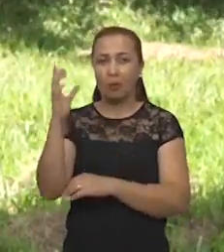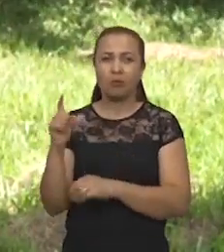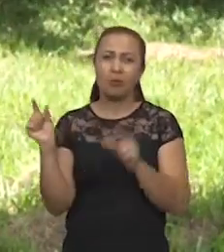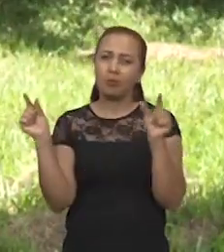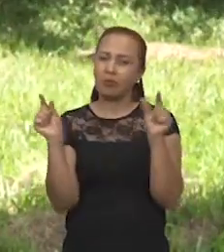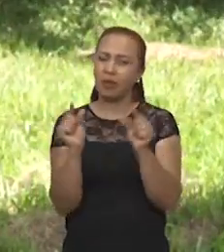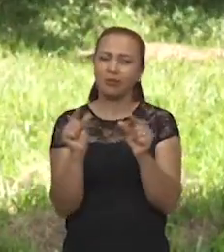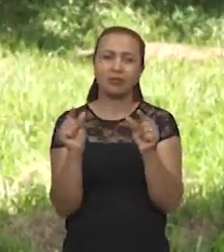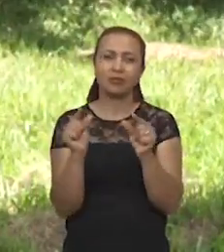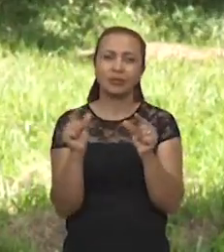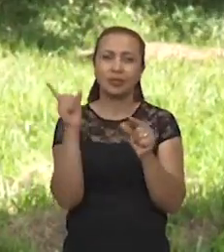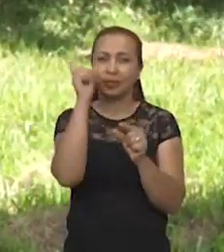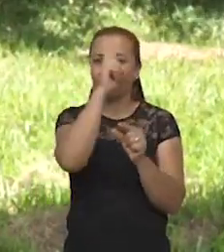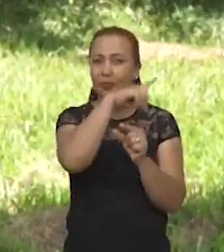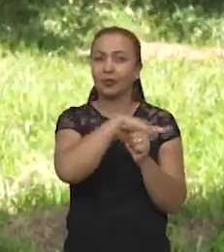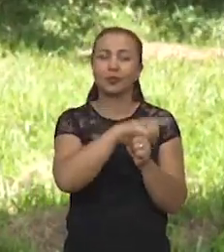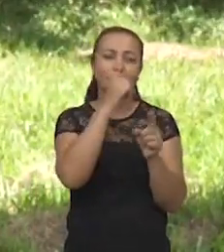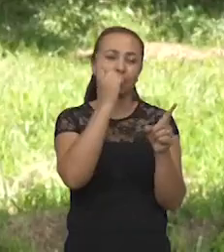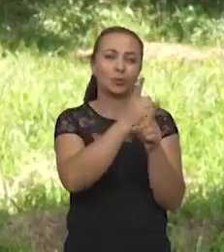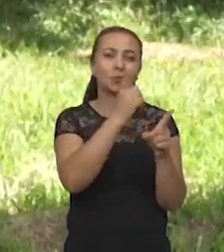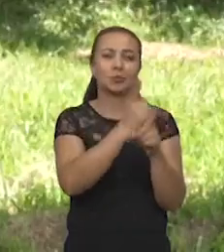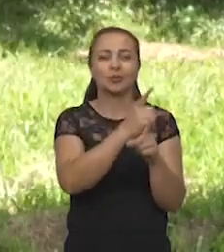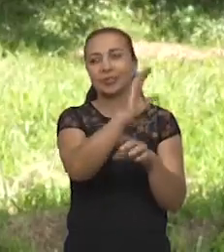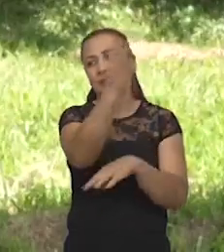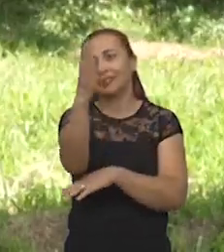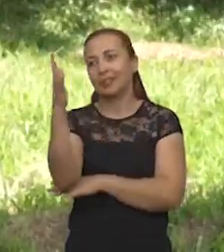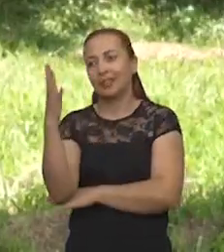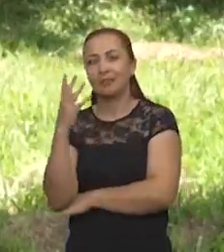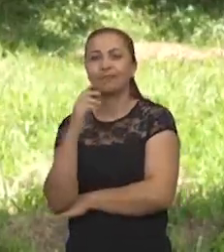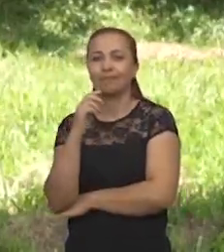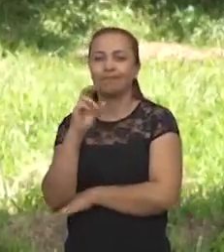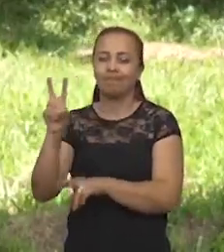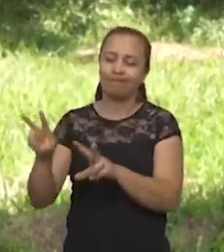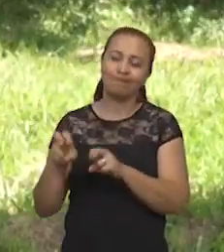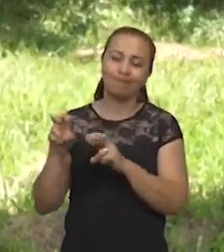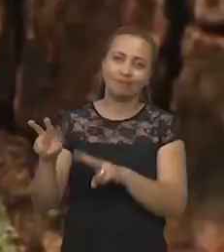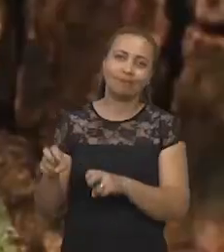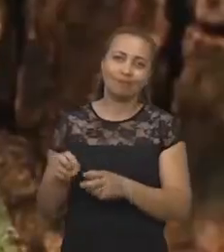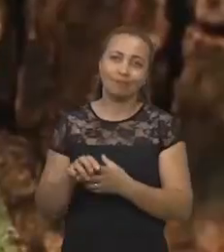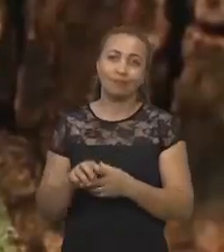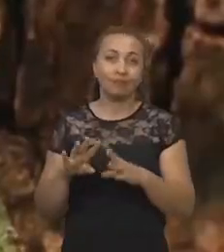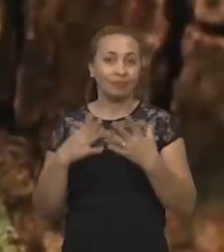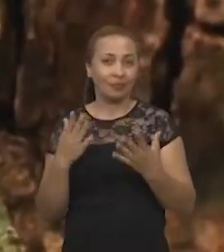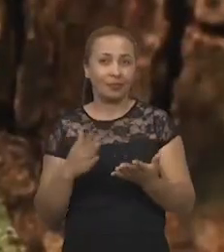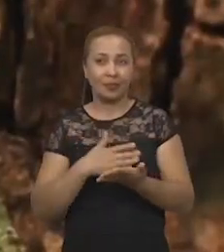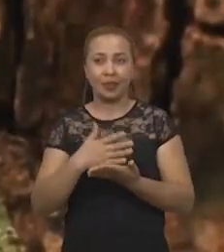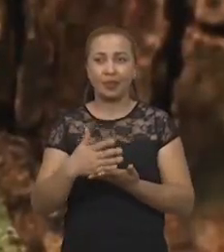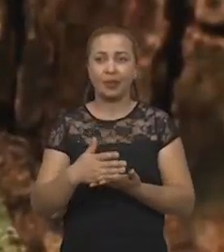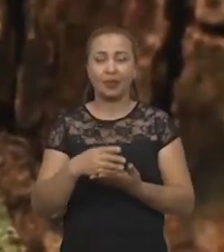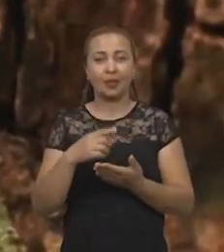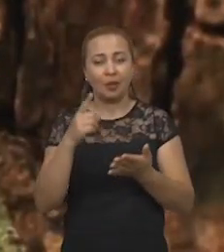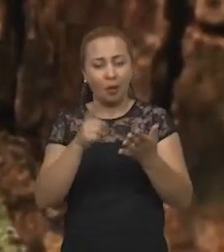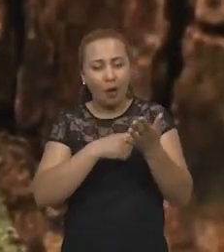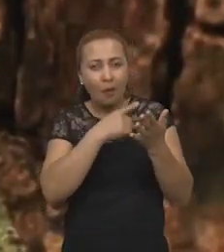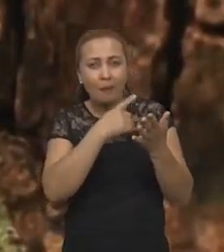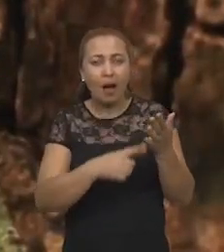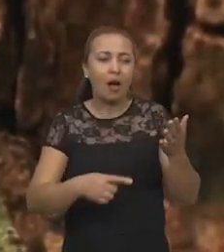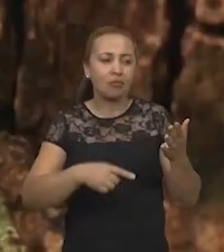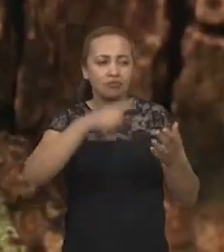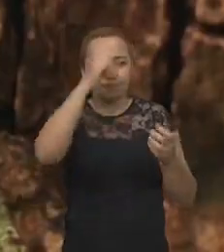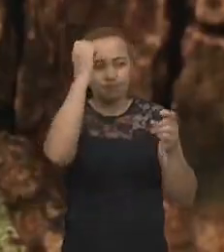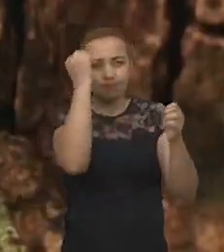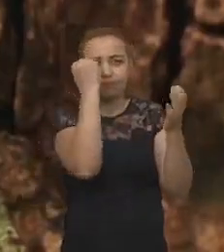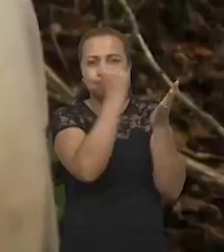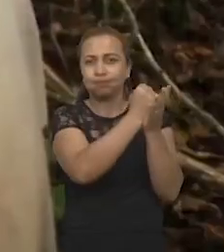muito pequenas e restritas. Então é muito difícil encontrar essas árvores no campo. E a partir daí, então, a gente faz a marcação dessas